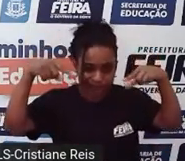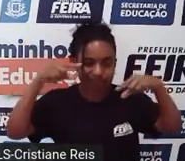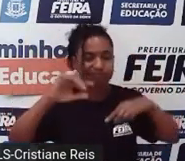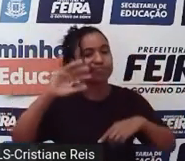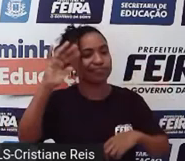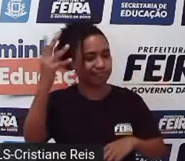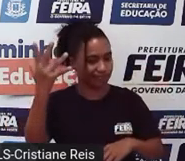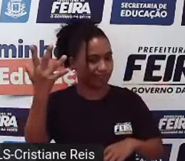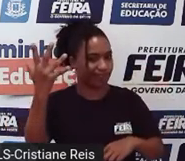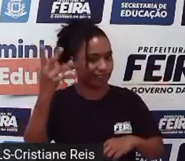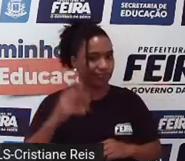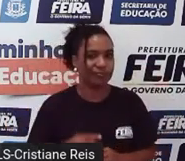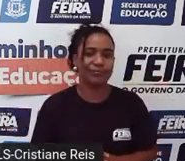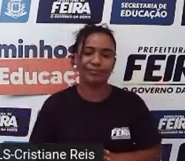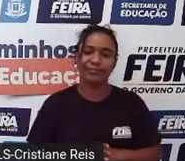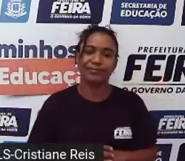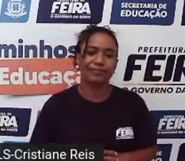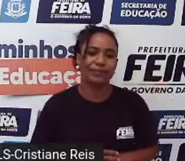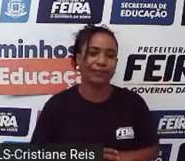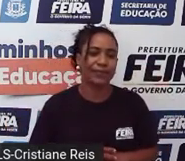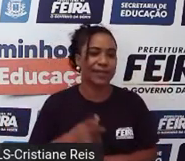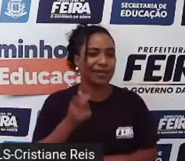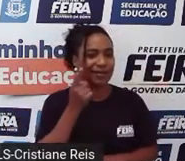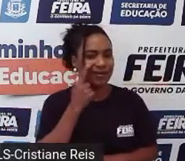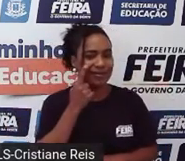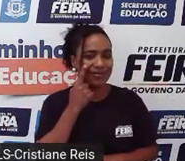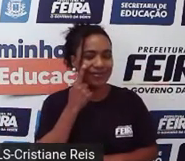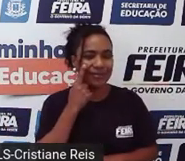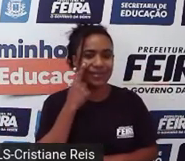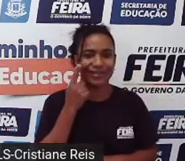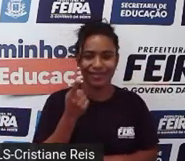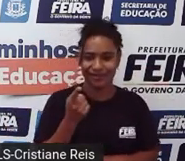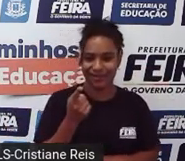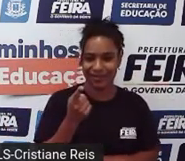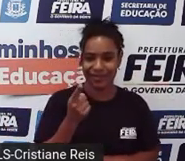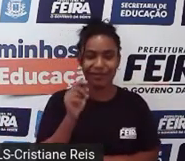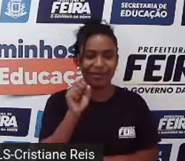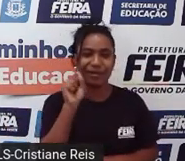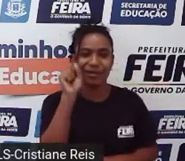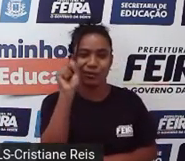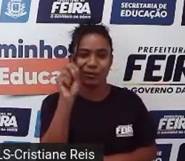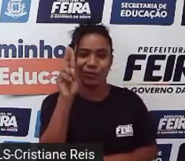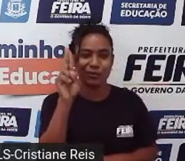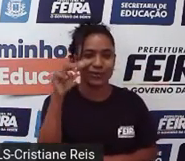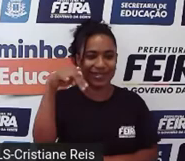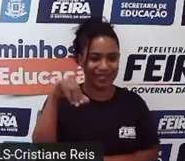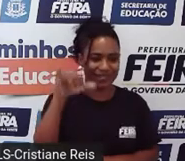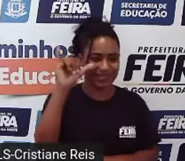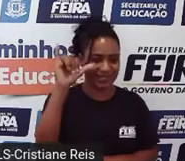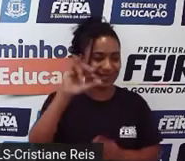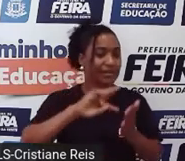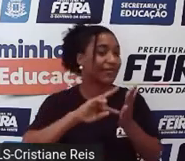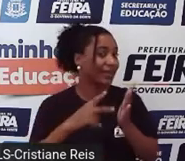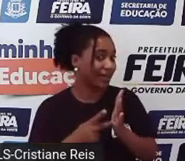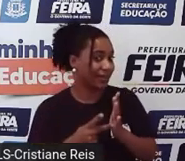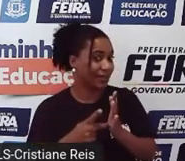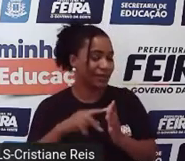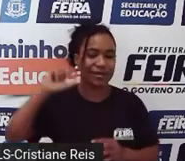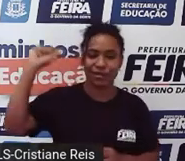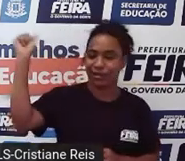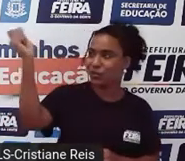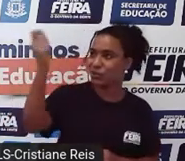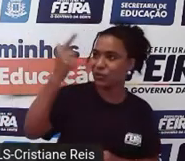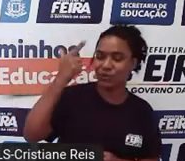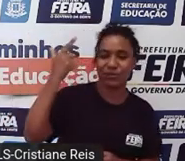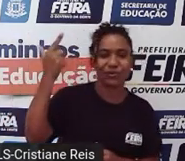Nessa situação, observem, não é? Esta palavrinha, sunny, ensolarado. Então, quando o